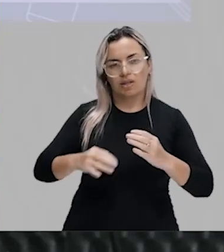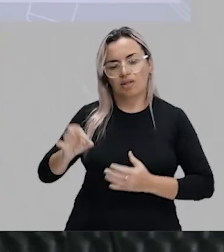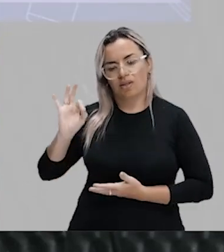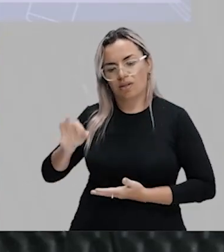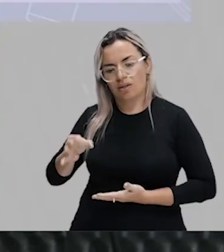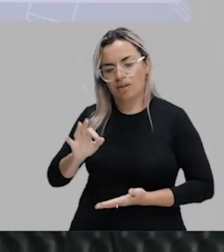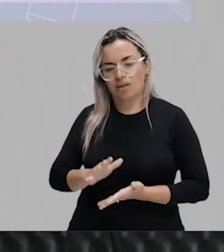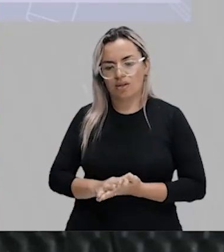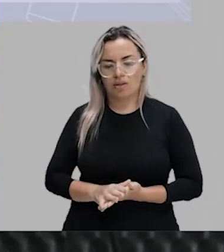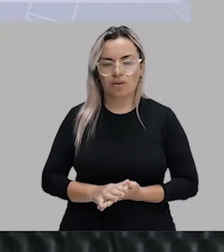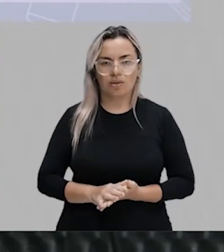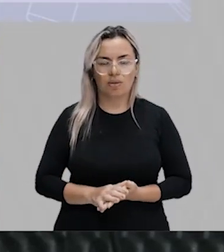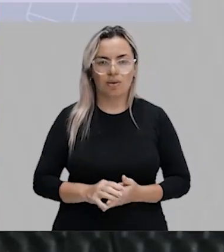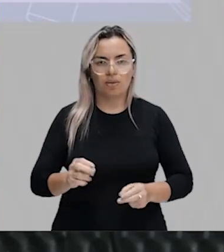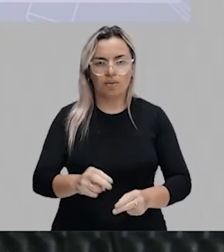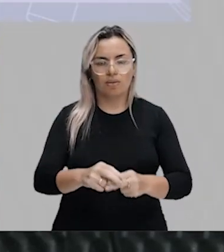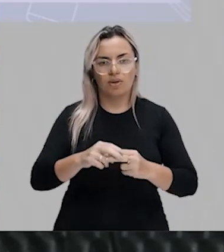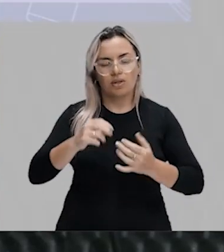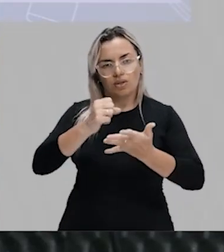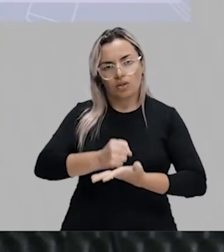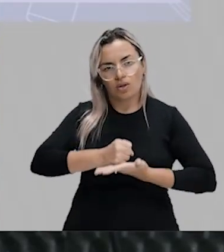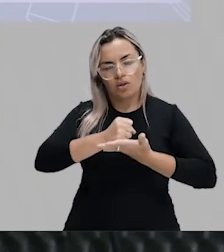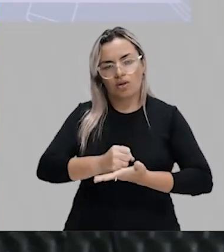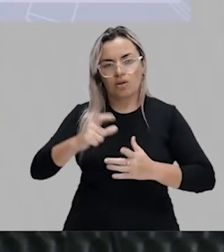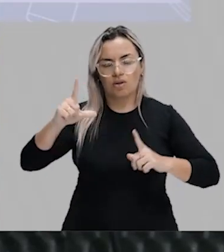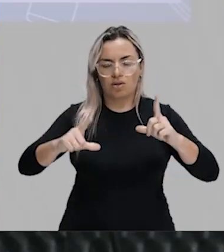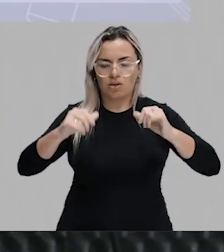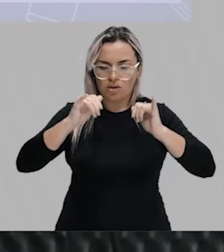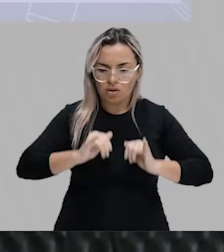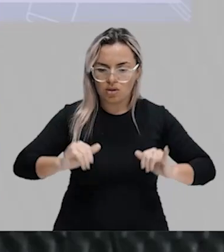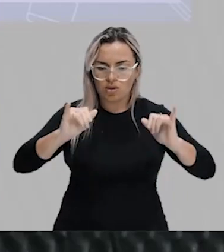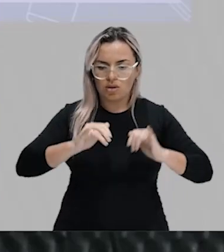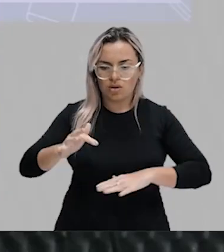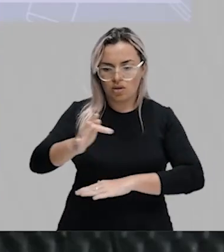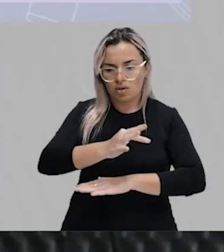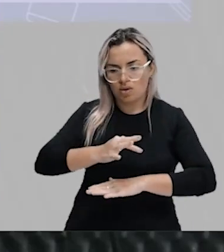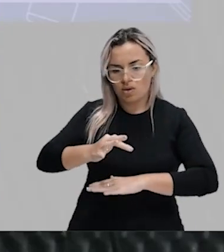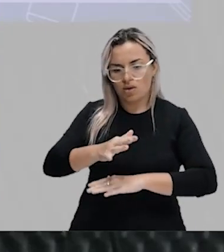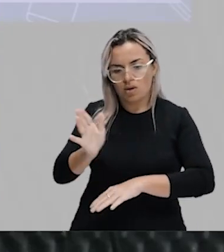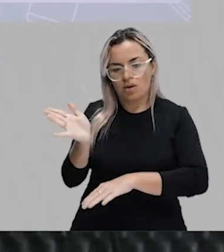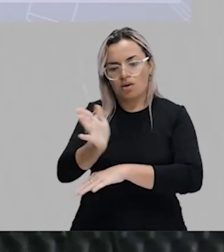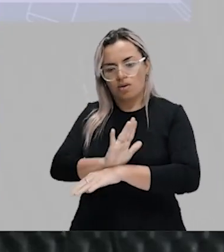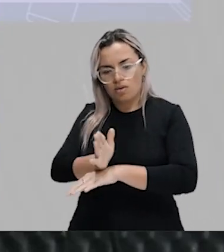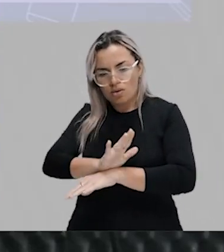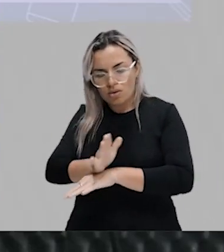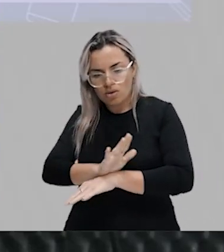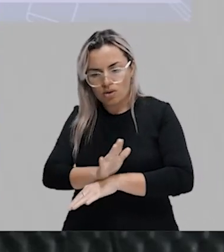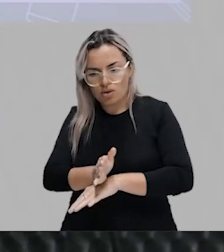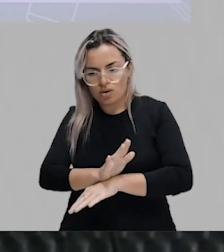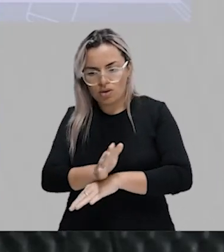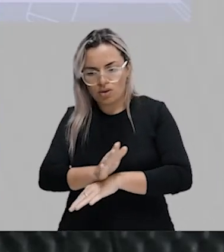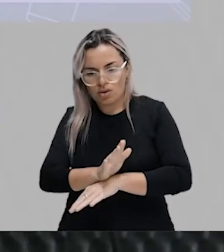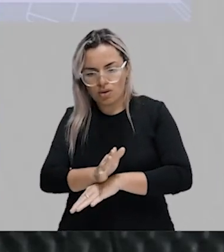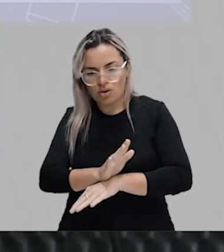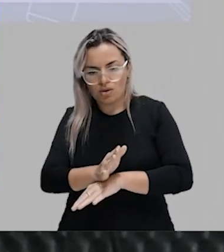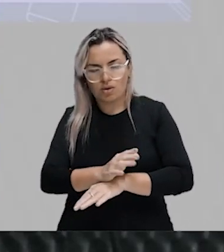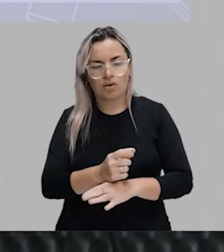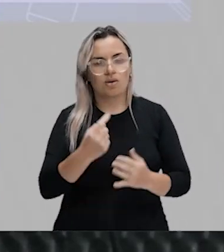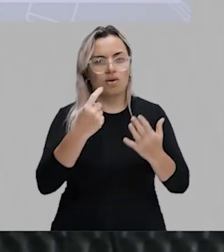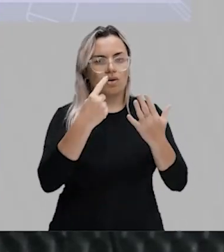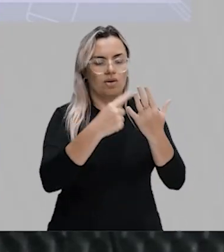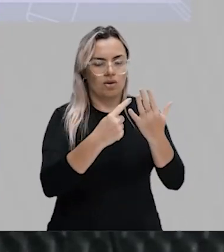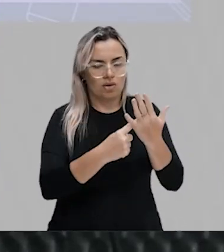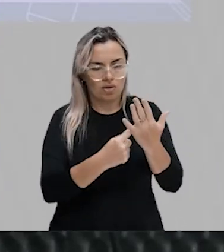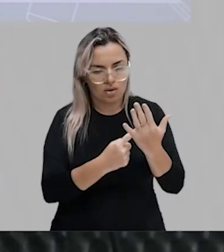noticiário. Vai te passar isso. De maneira formal. Os demais filmes, programas, textos.